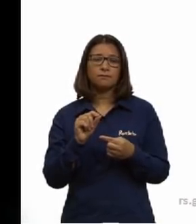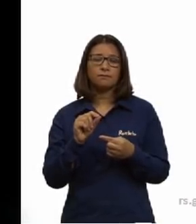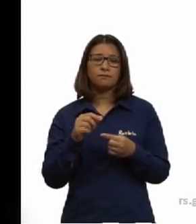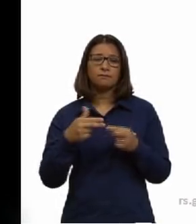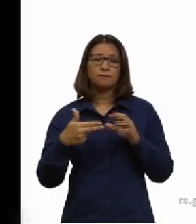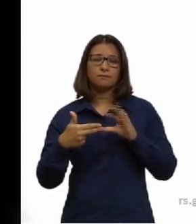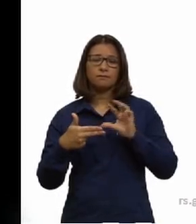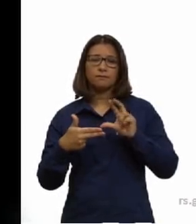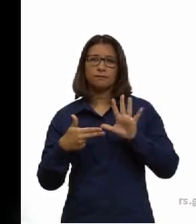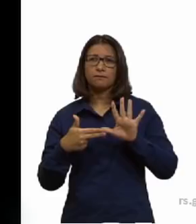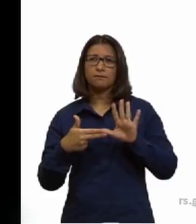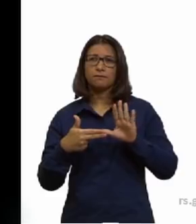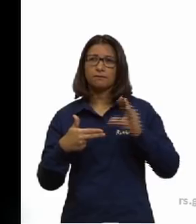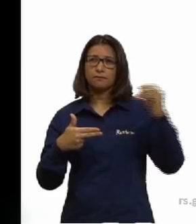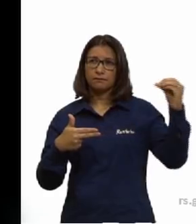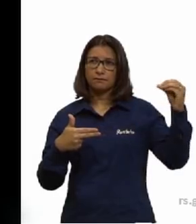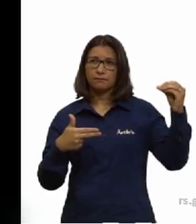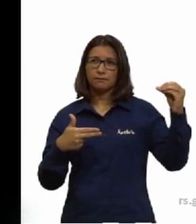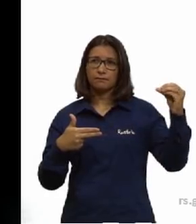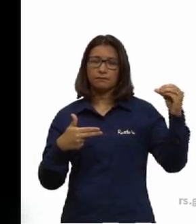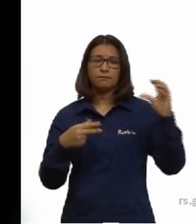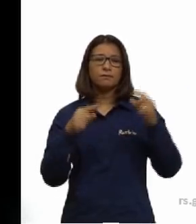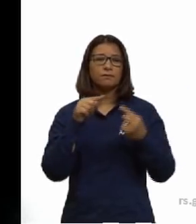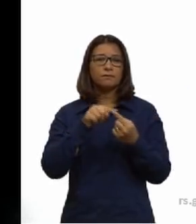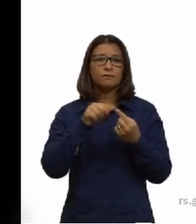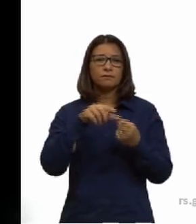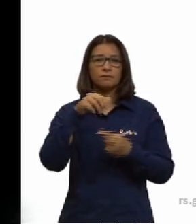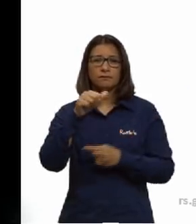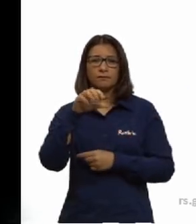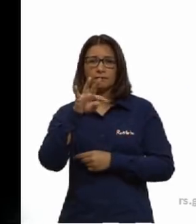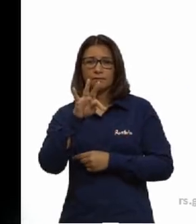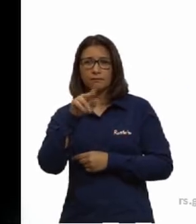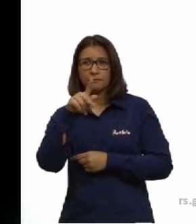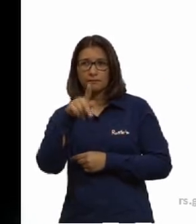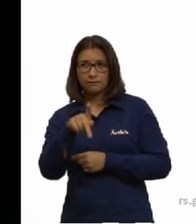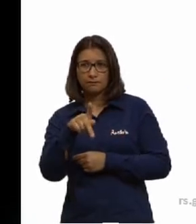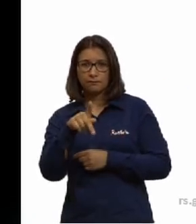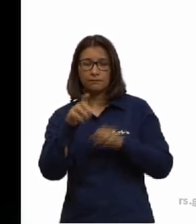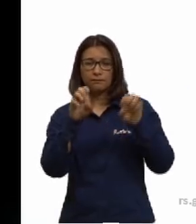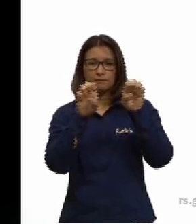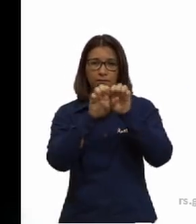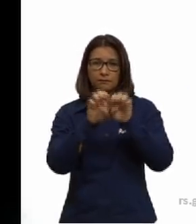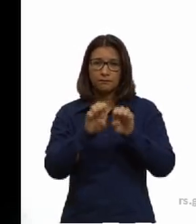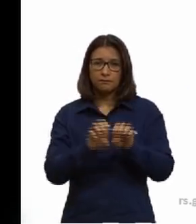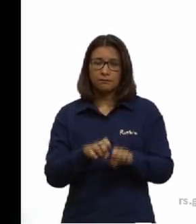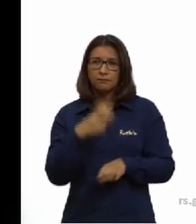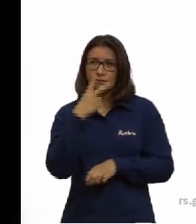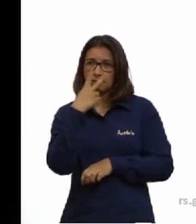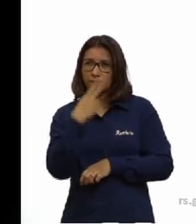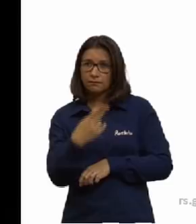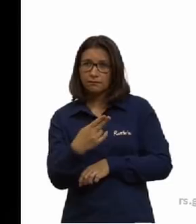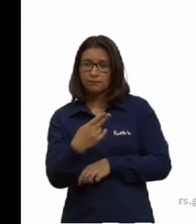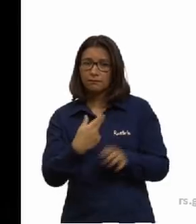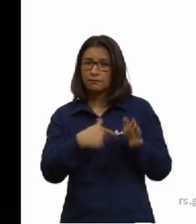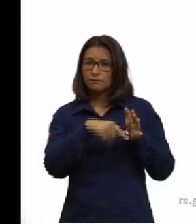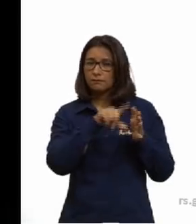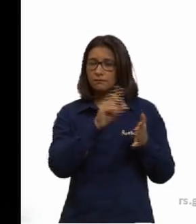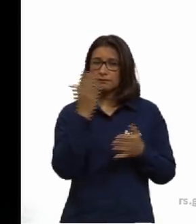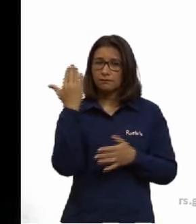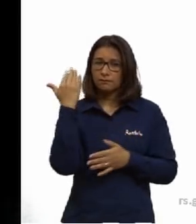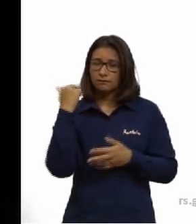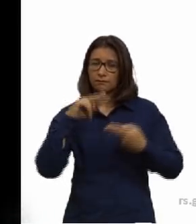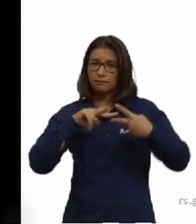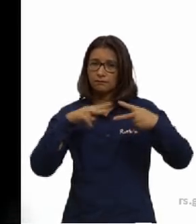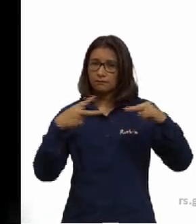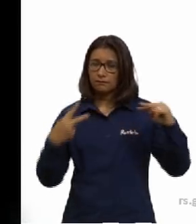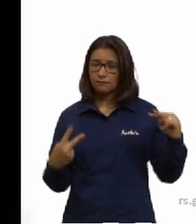Está vendo que ele é formado a mesma estruturinha do que um nucleotídeo lá do DNA,